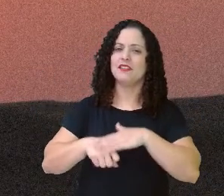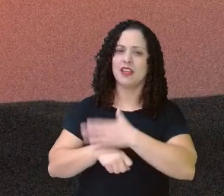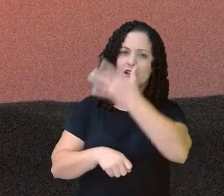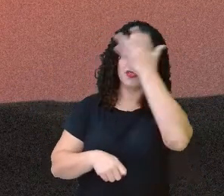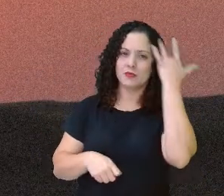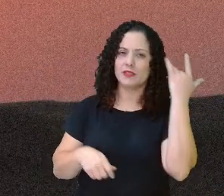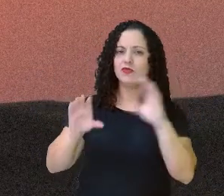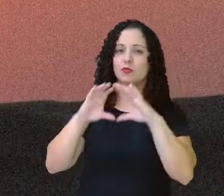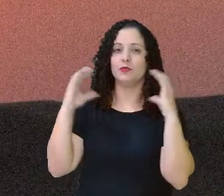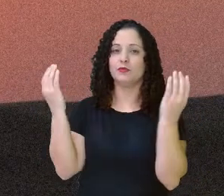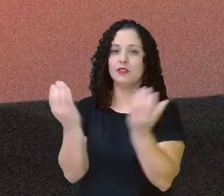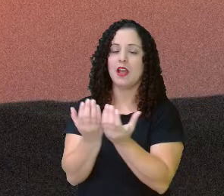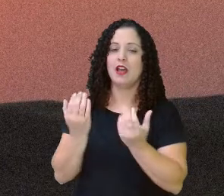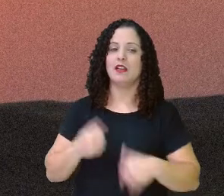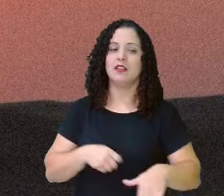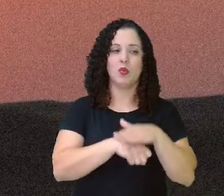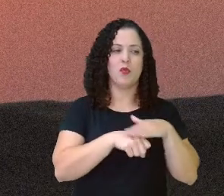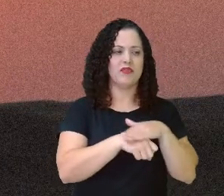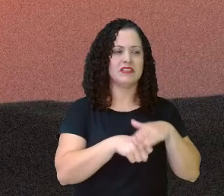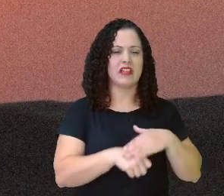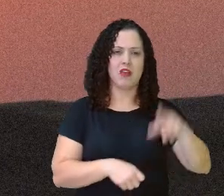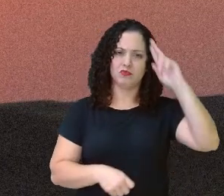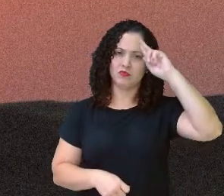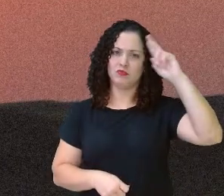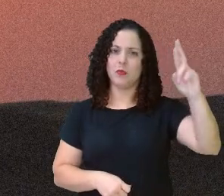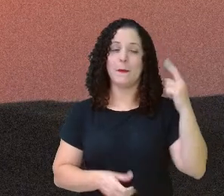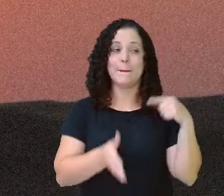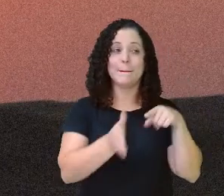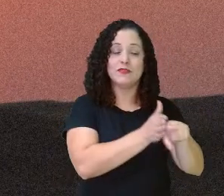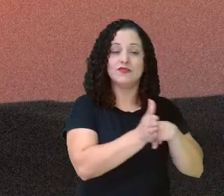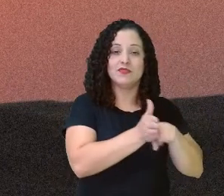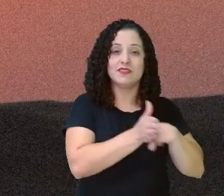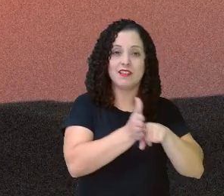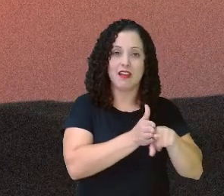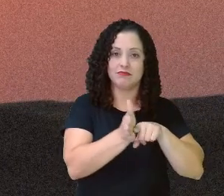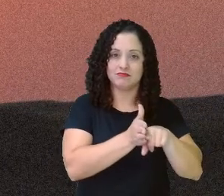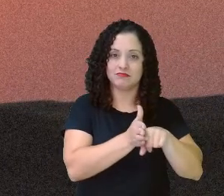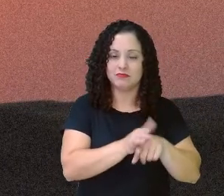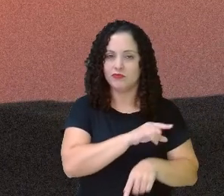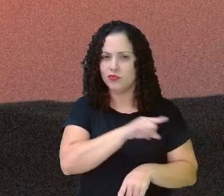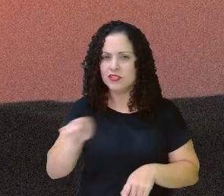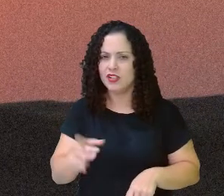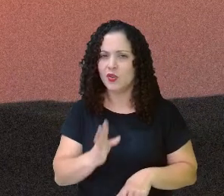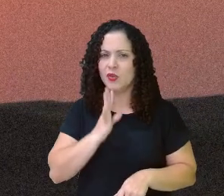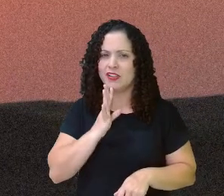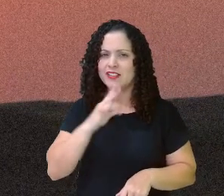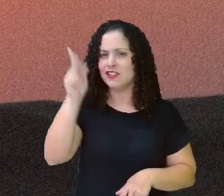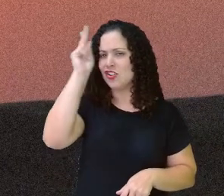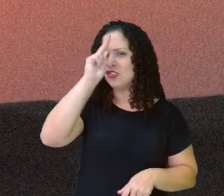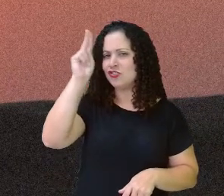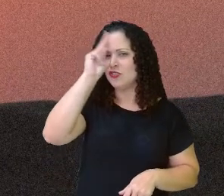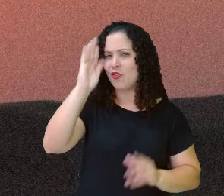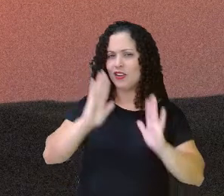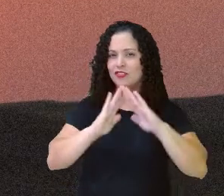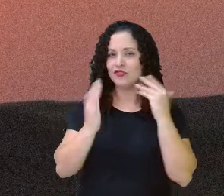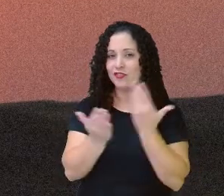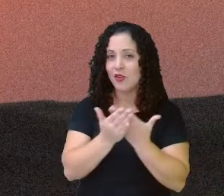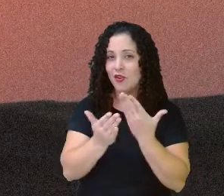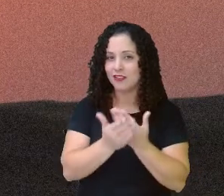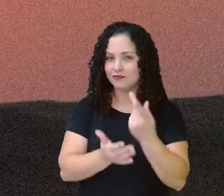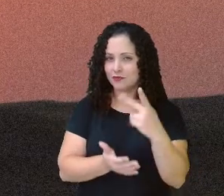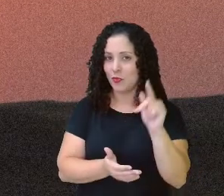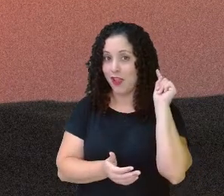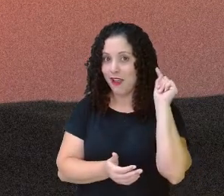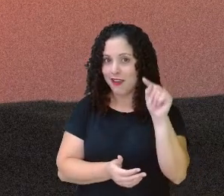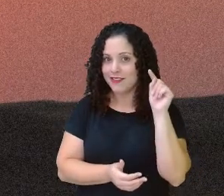velhas da comunidade, com o diretor ou diretora. Podem fazer uma pesquisa. Você conhece a história da sua escola? Essa